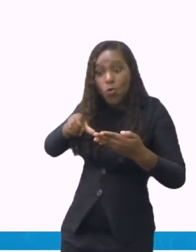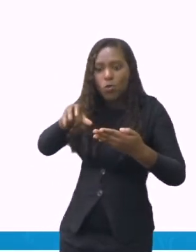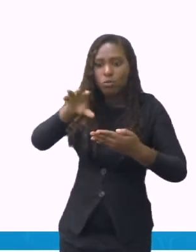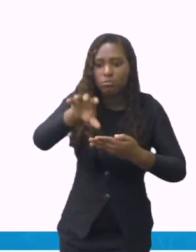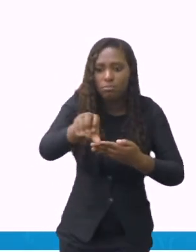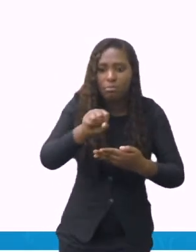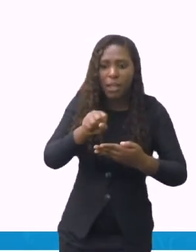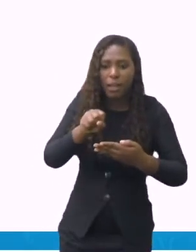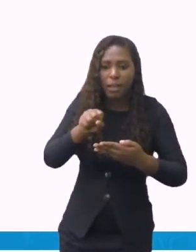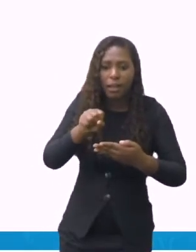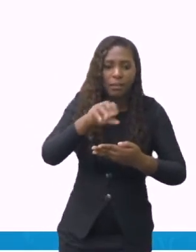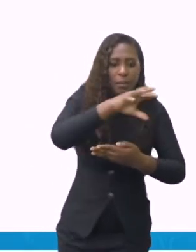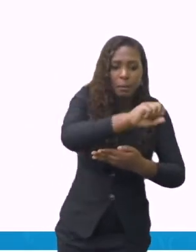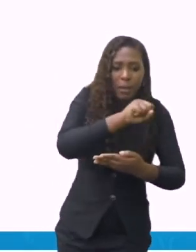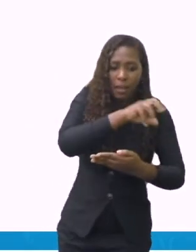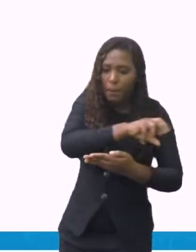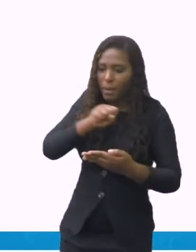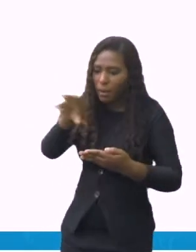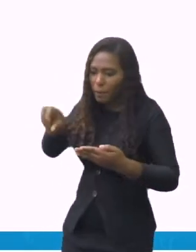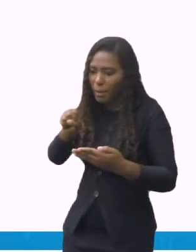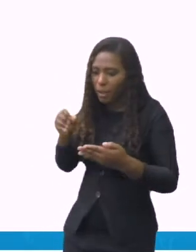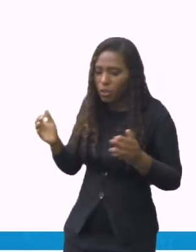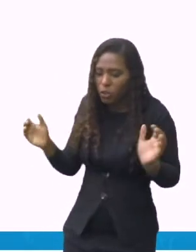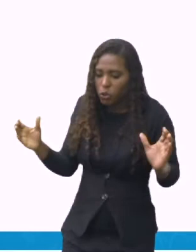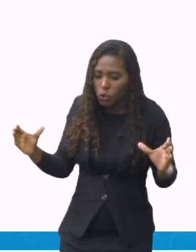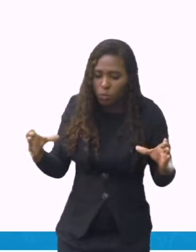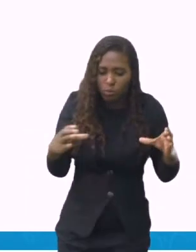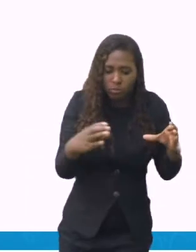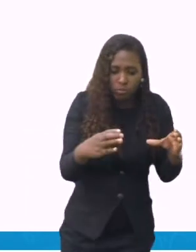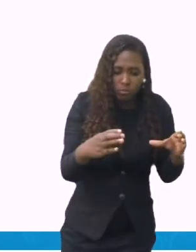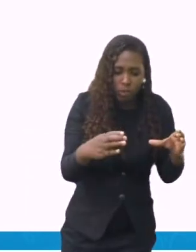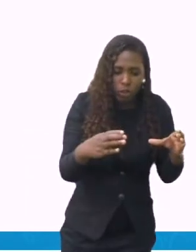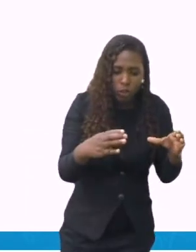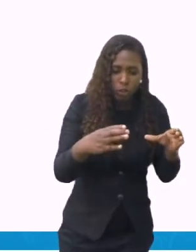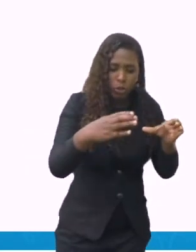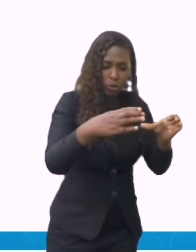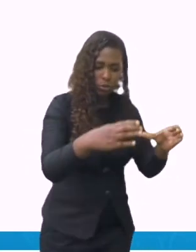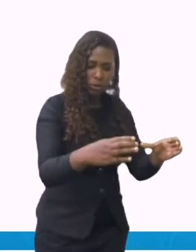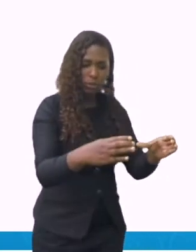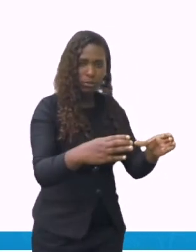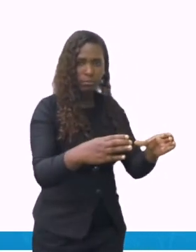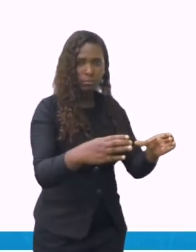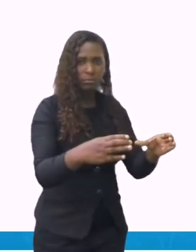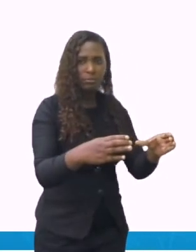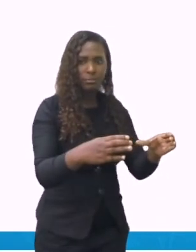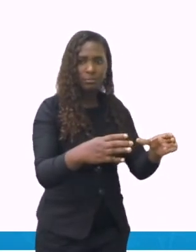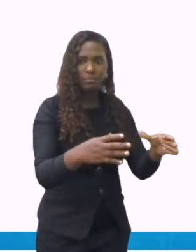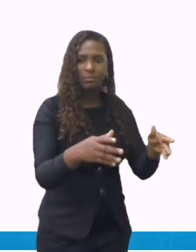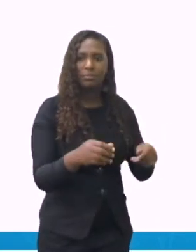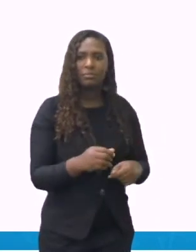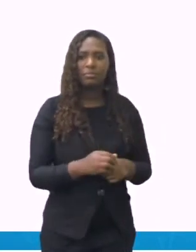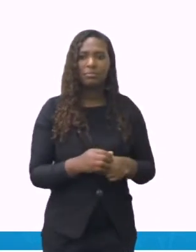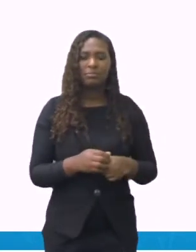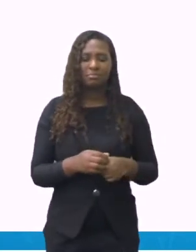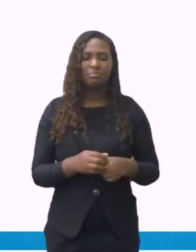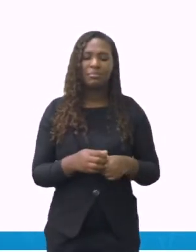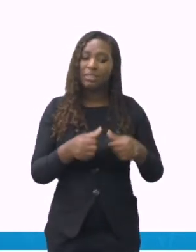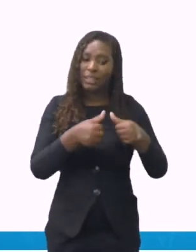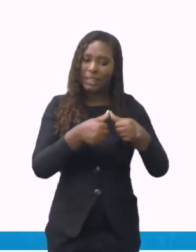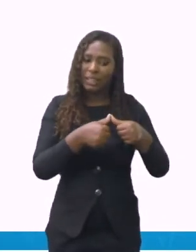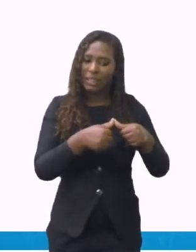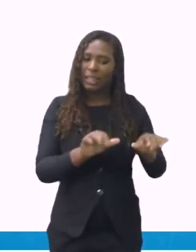fermento e leite. Coloquei tudo ali que eu vou precisar. Então, agora eu vou começar a